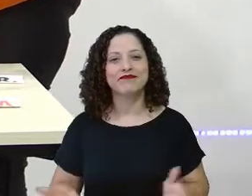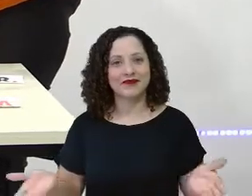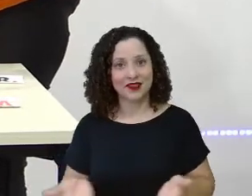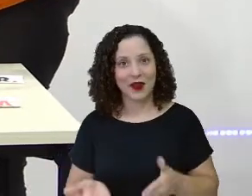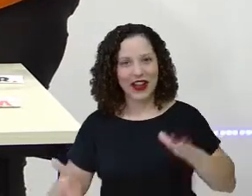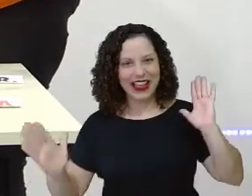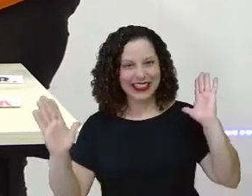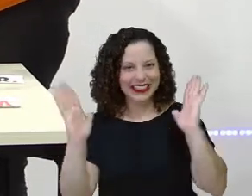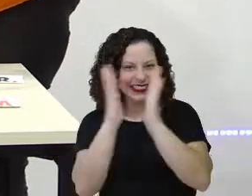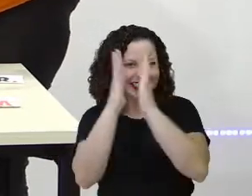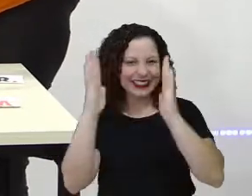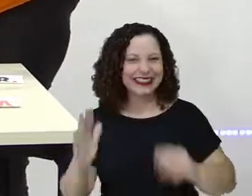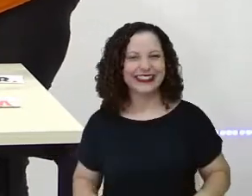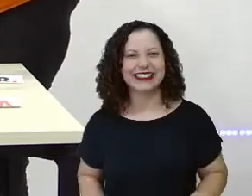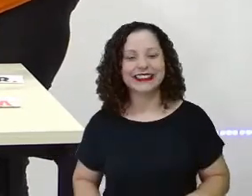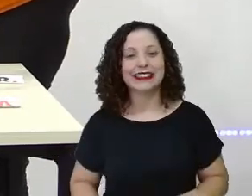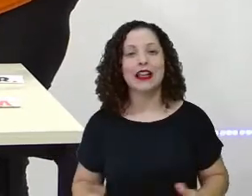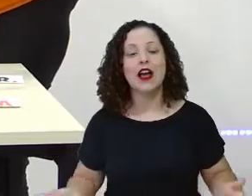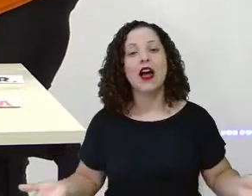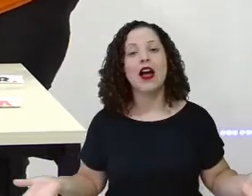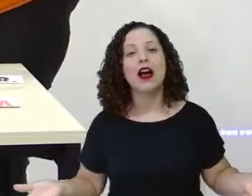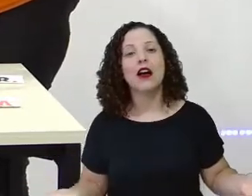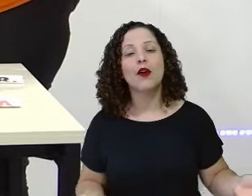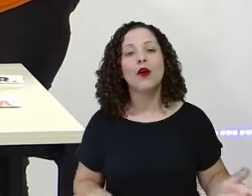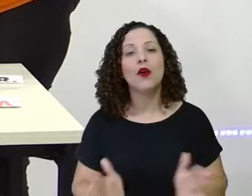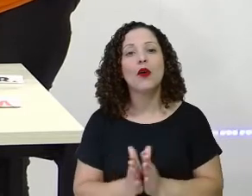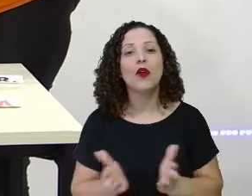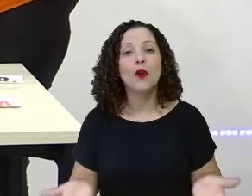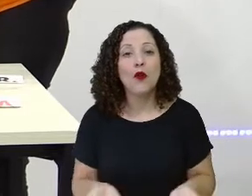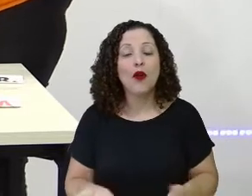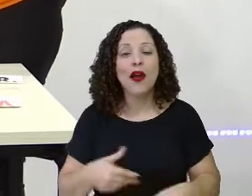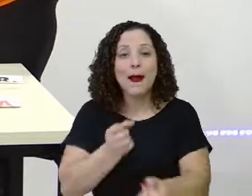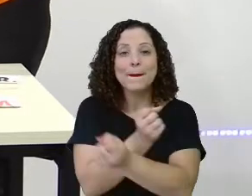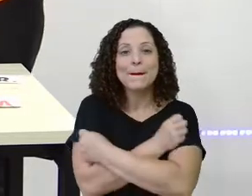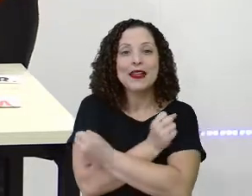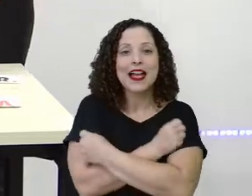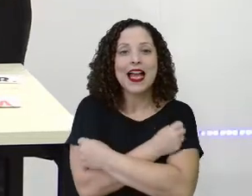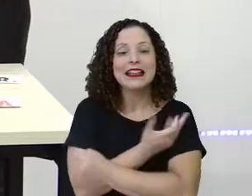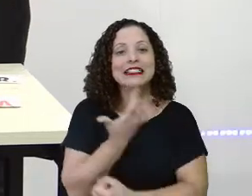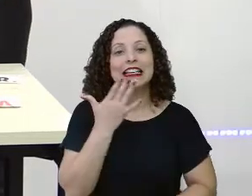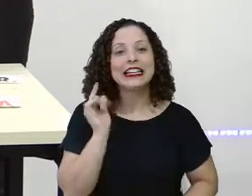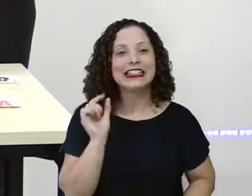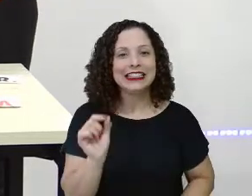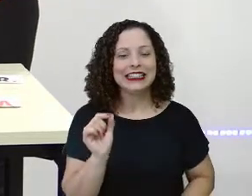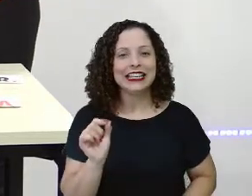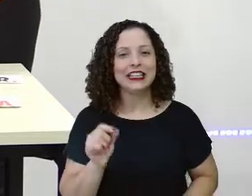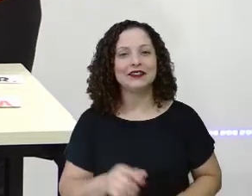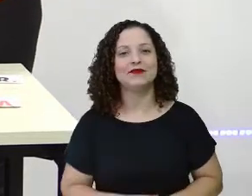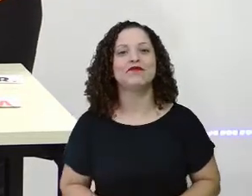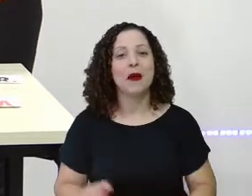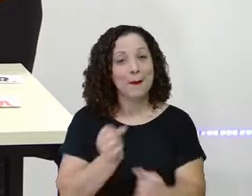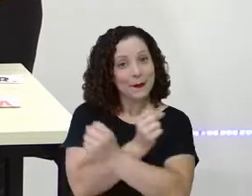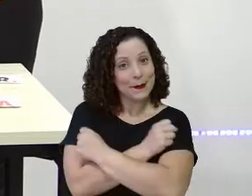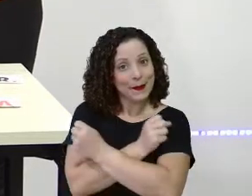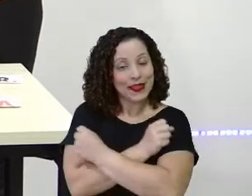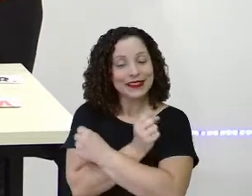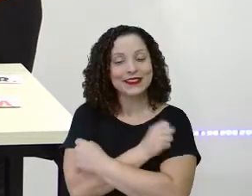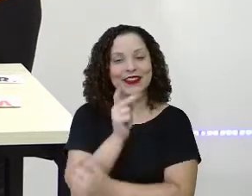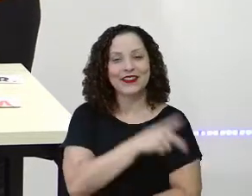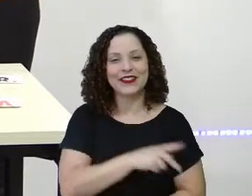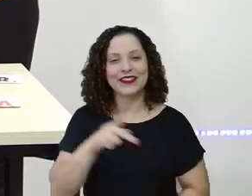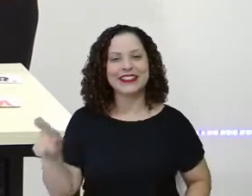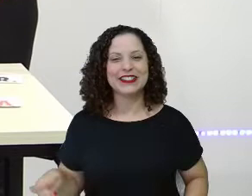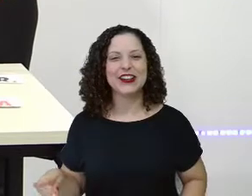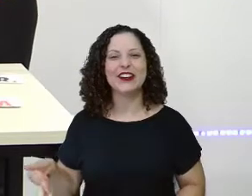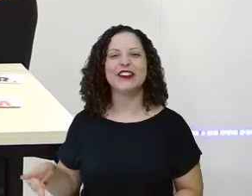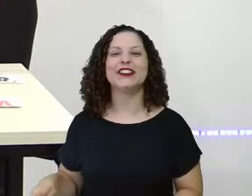aqui! Vai mandar um abraço para alguém? Vai! Abraço para a minha professora! Professora Lúcia! Agora,